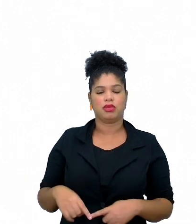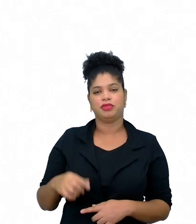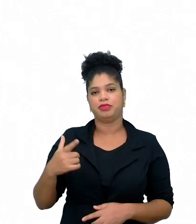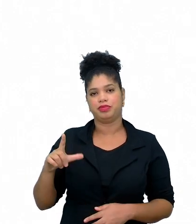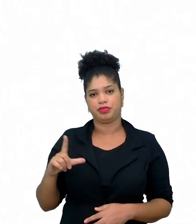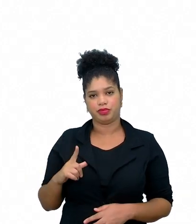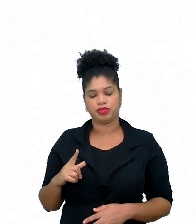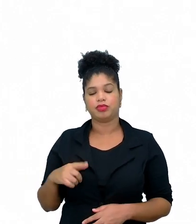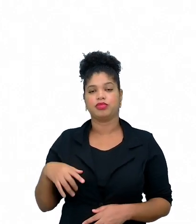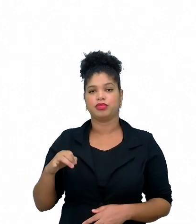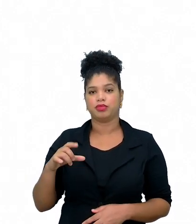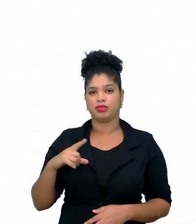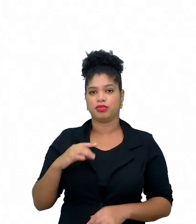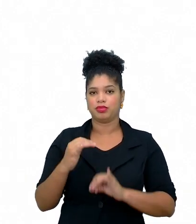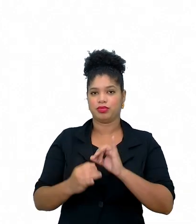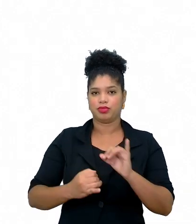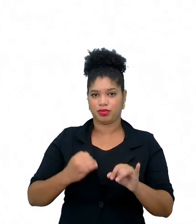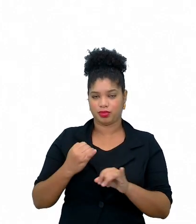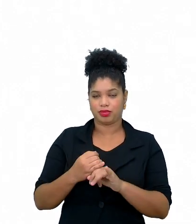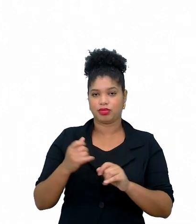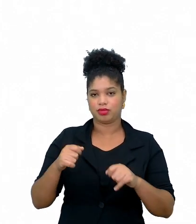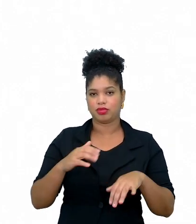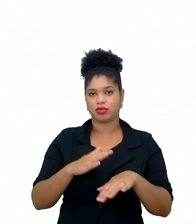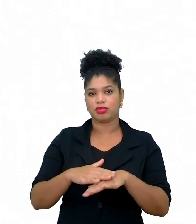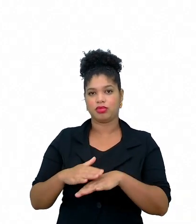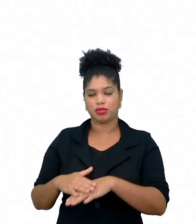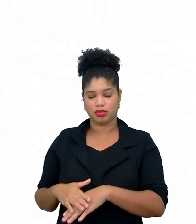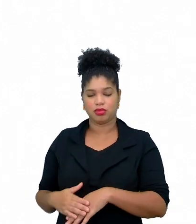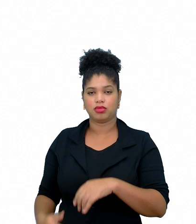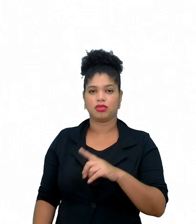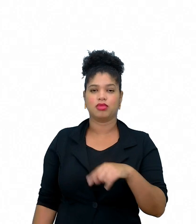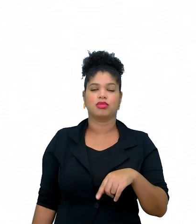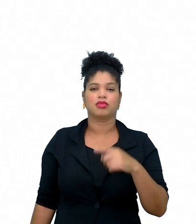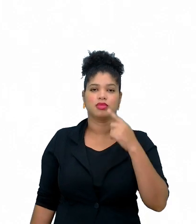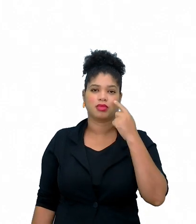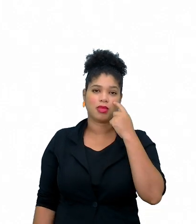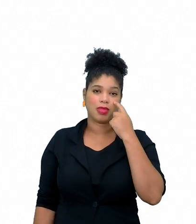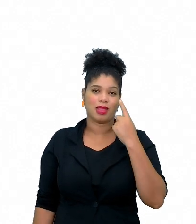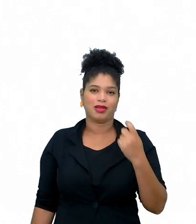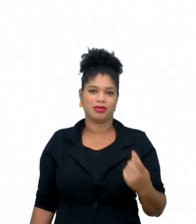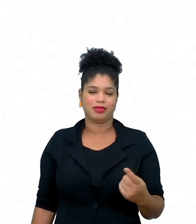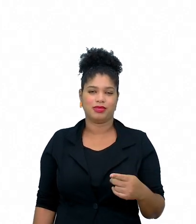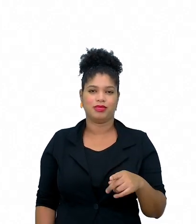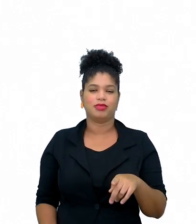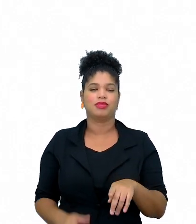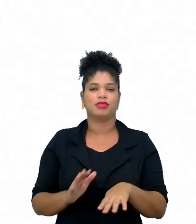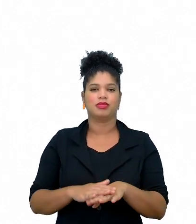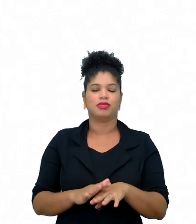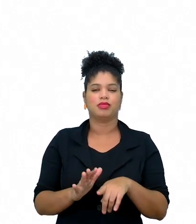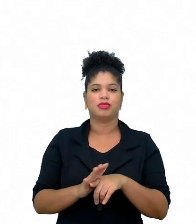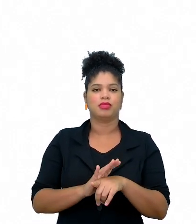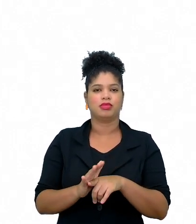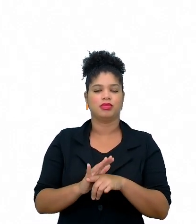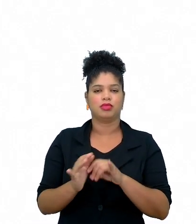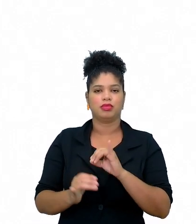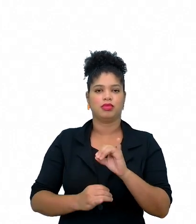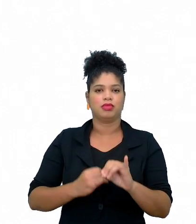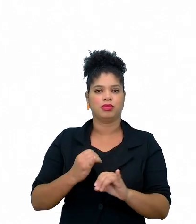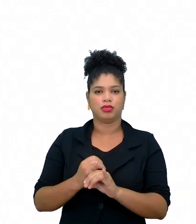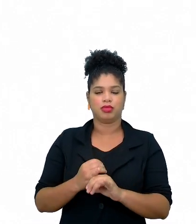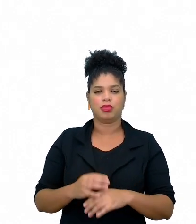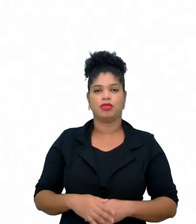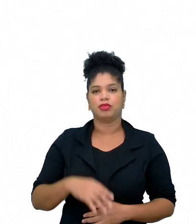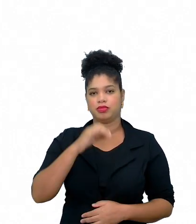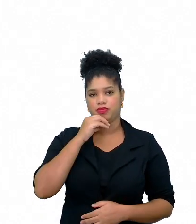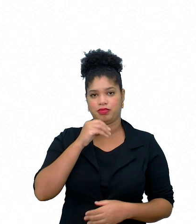caso tenha sinal da internet, também, seria um lugar interessante para as pesquisas online. Na